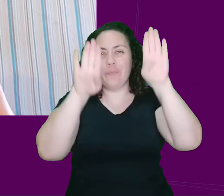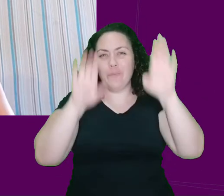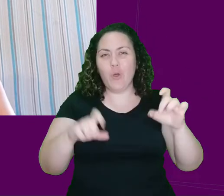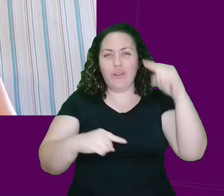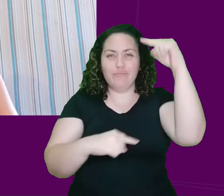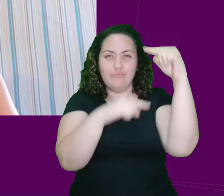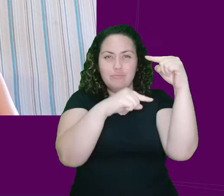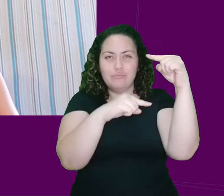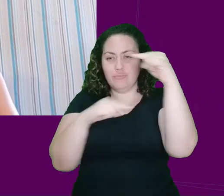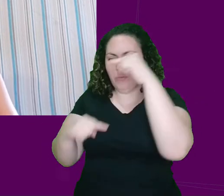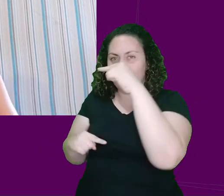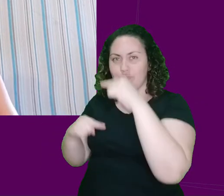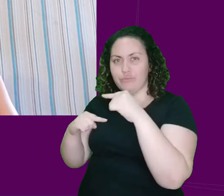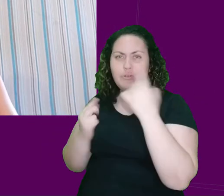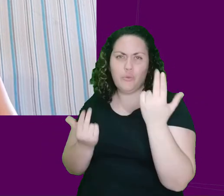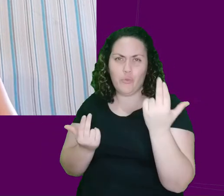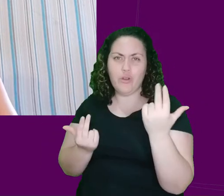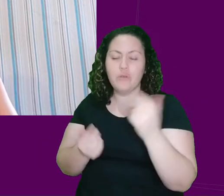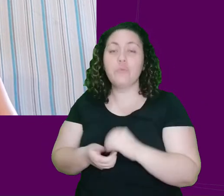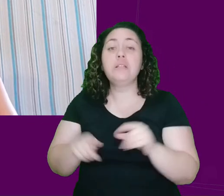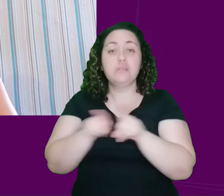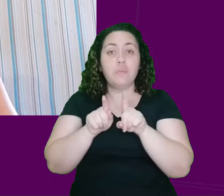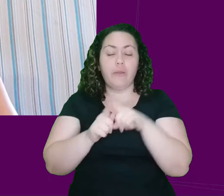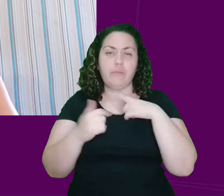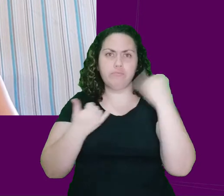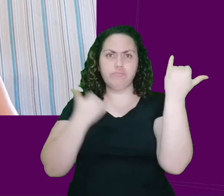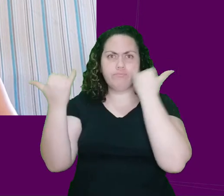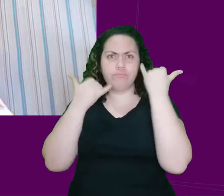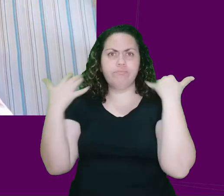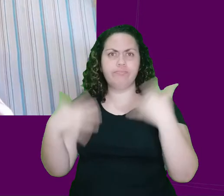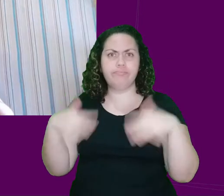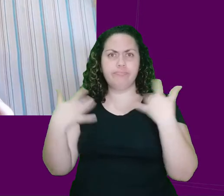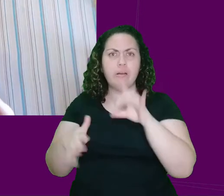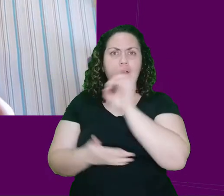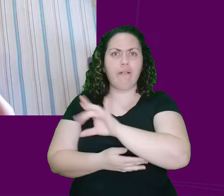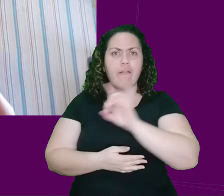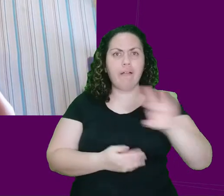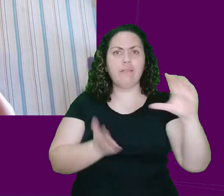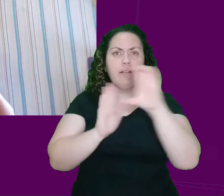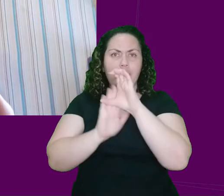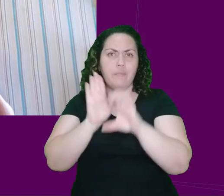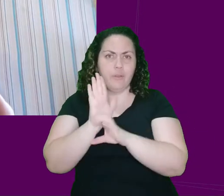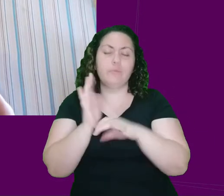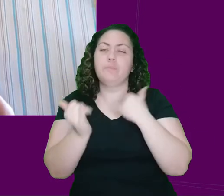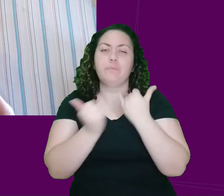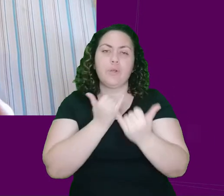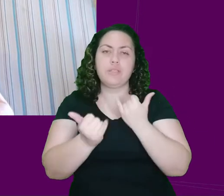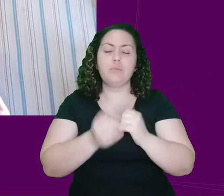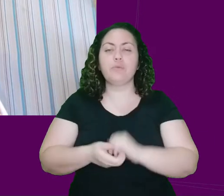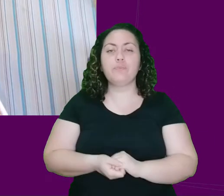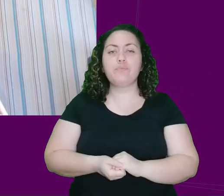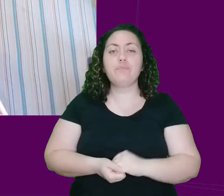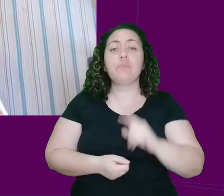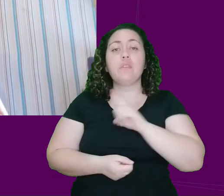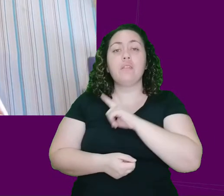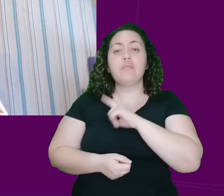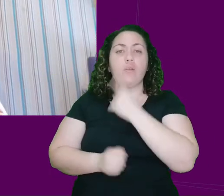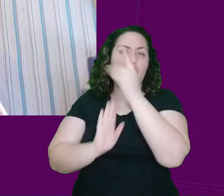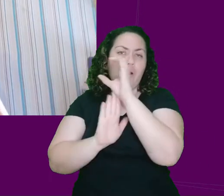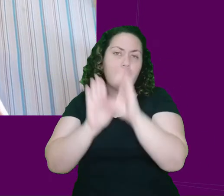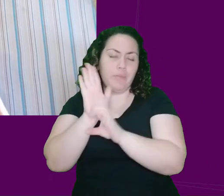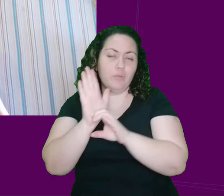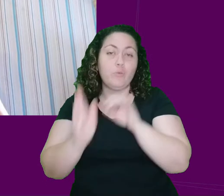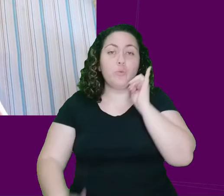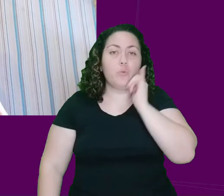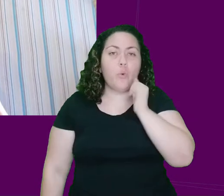post em um blog, e condensam bastante informação em cada um. Por exemplo, num capítulo em que ela fala que bateu na